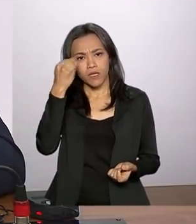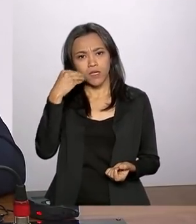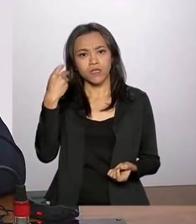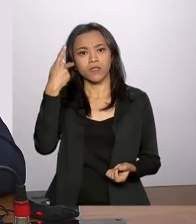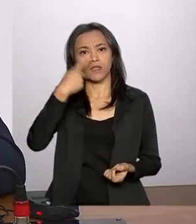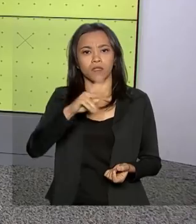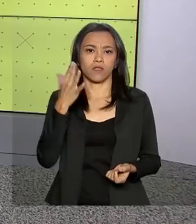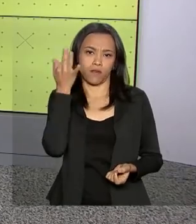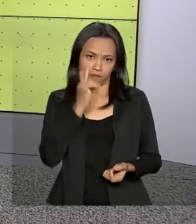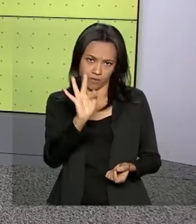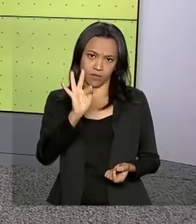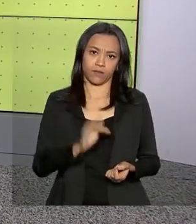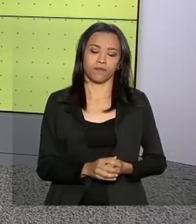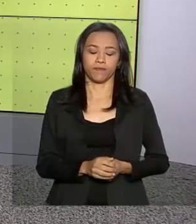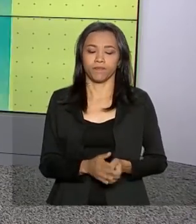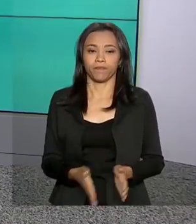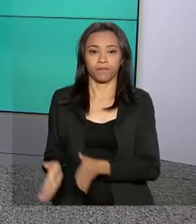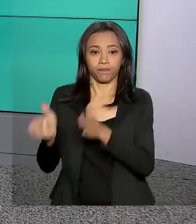da França.